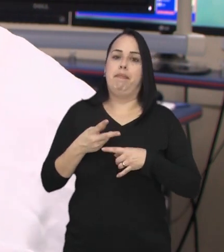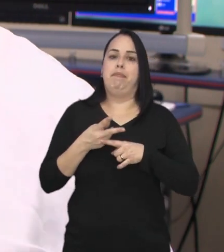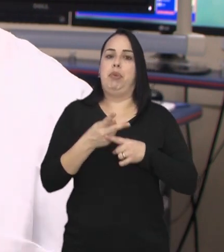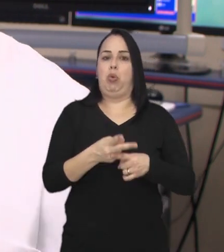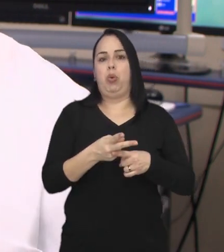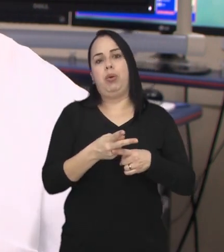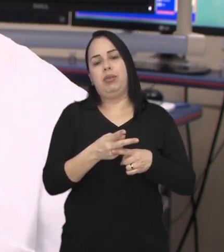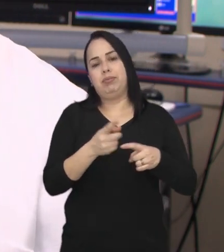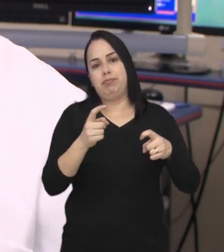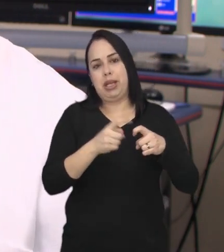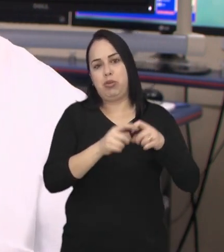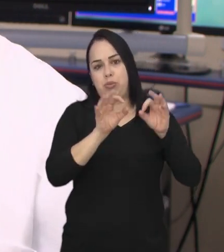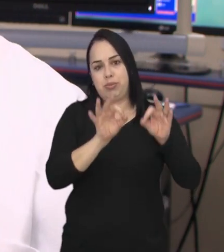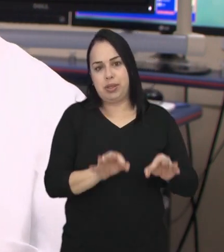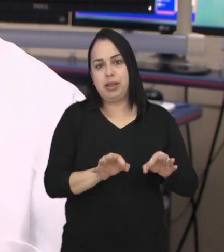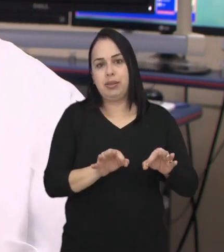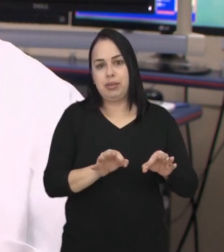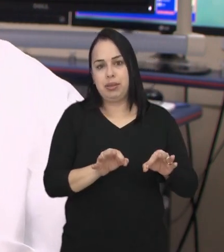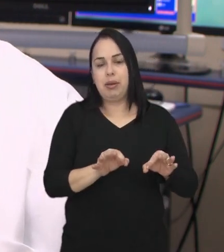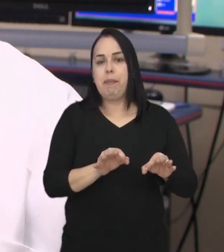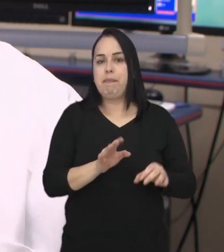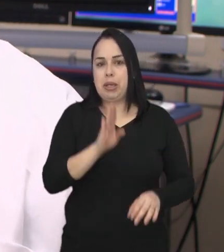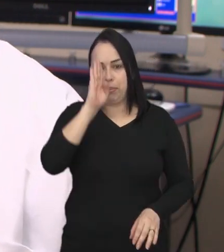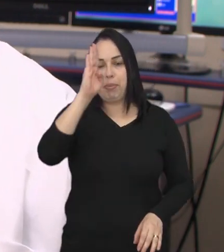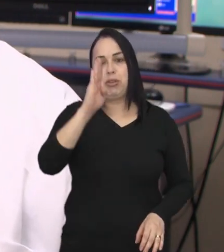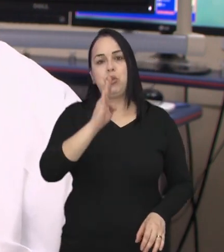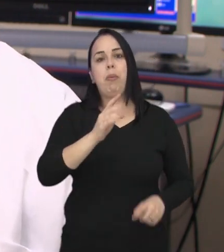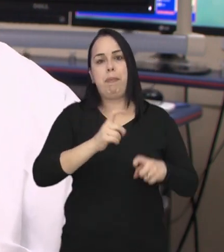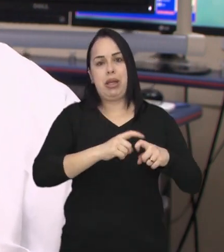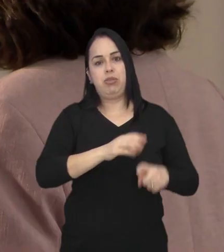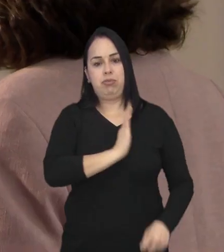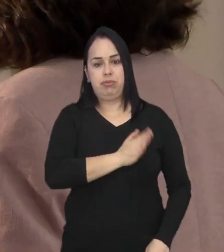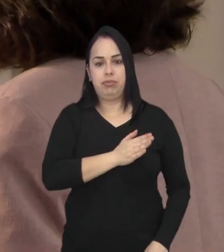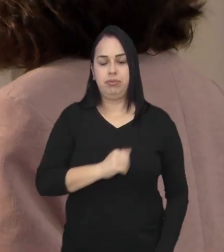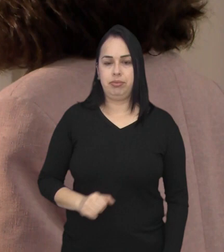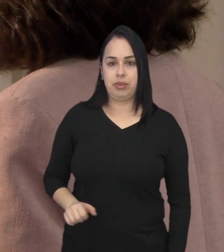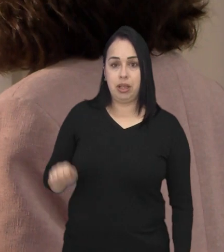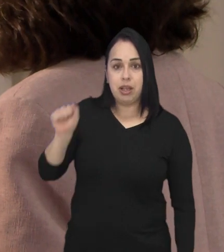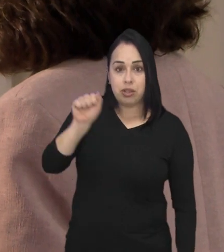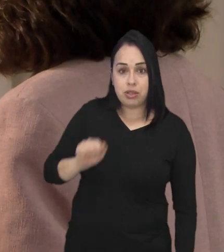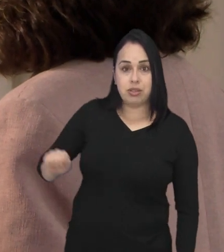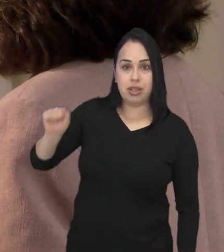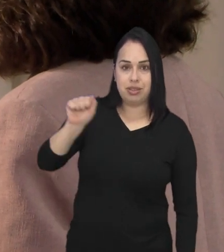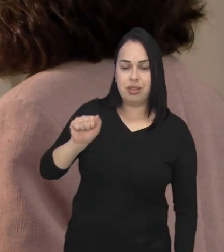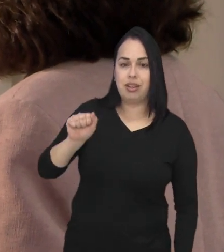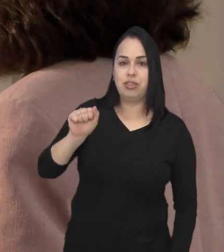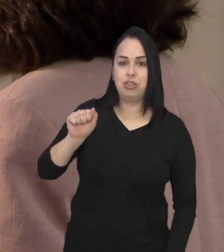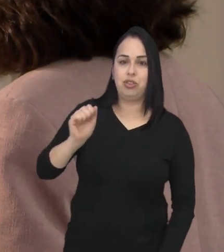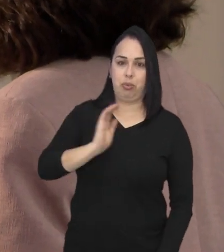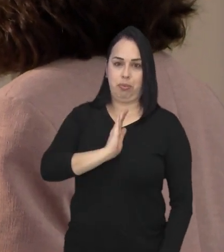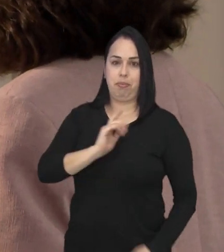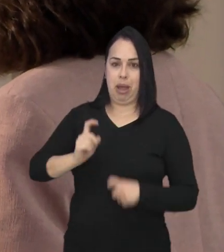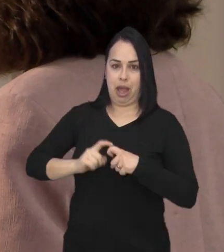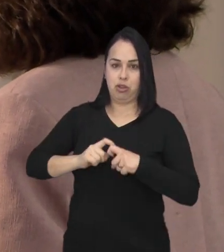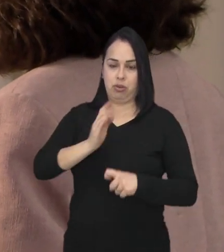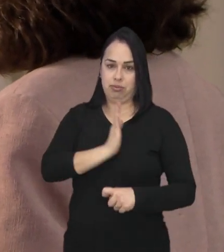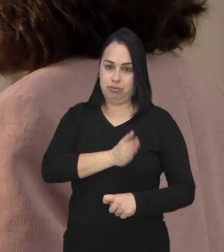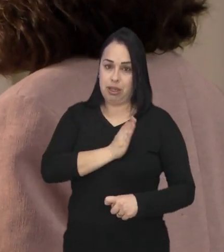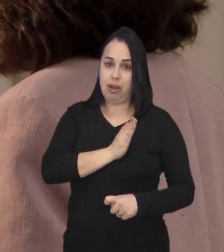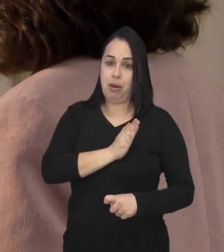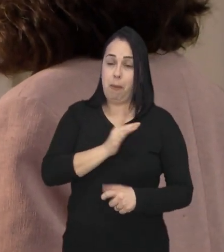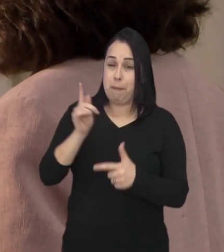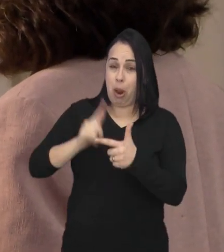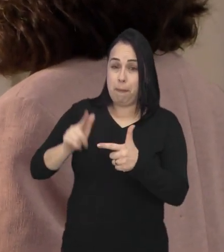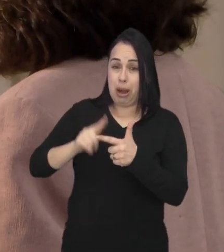é recomendado procurar um especialista, no caso, um cardiologista. Para a Sociedade de Cardiologia do Estado de São Paulo,